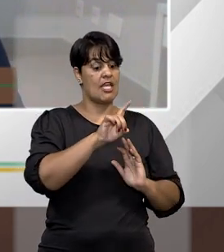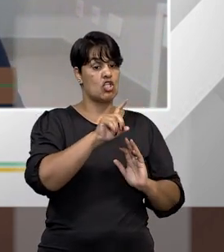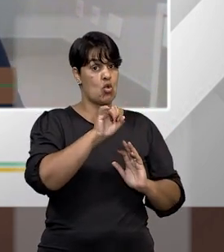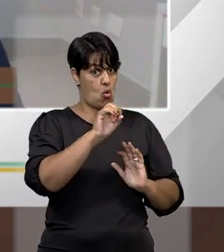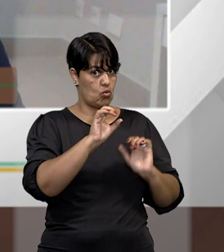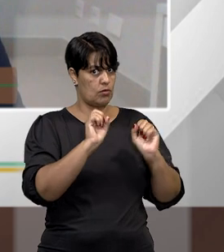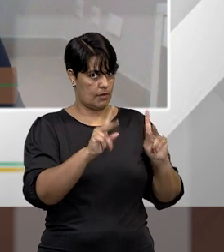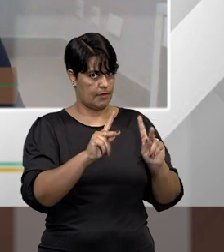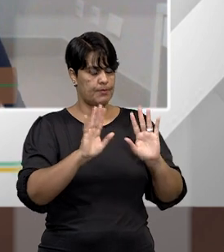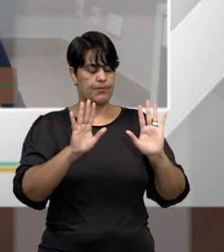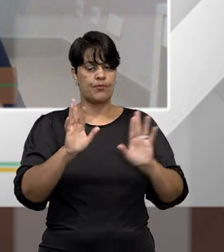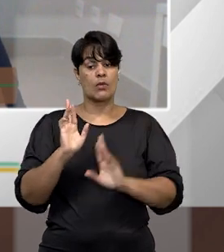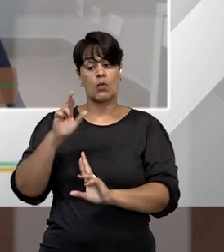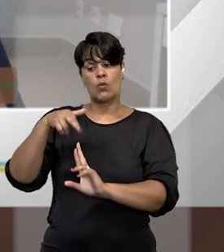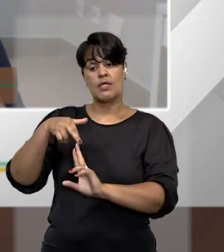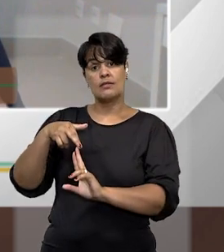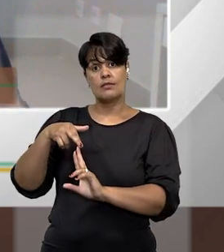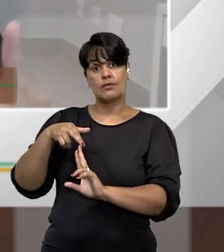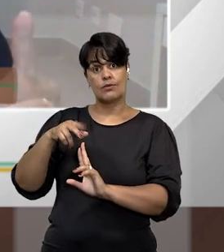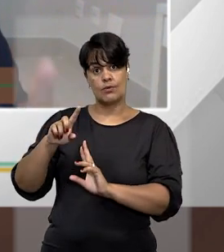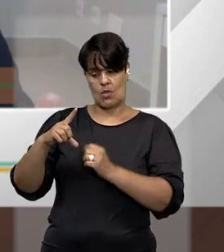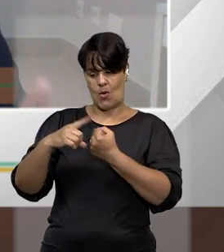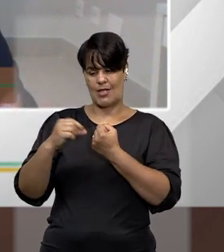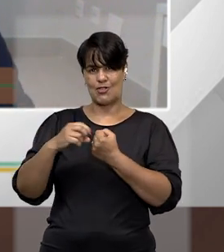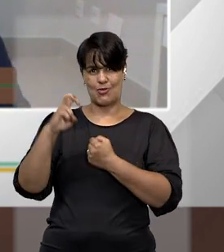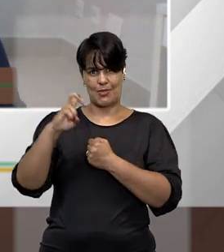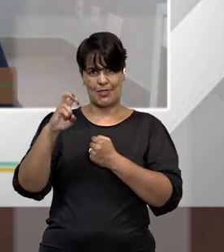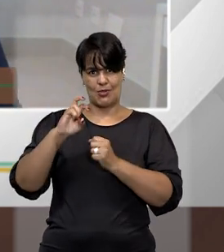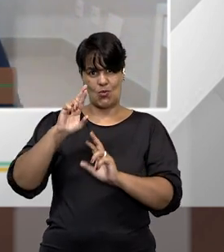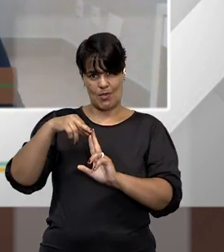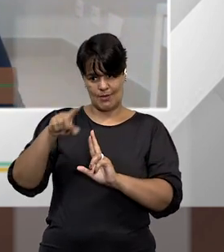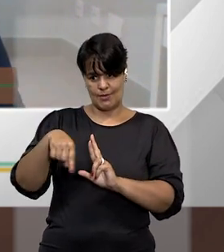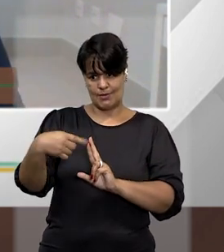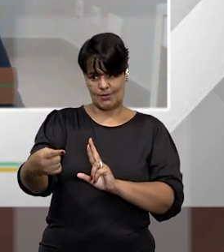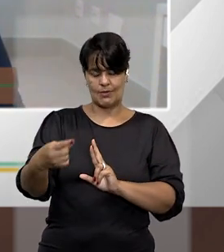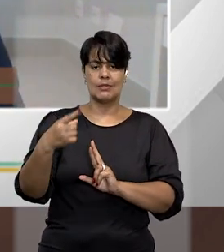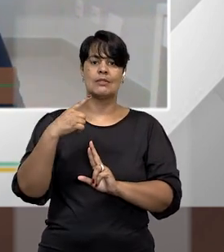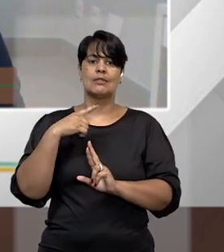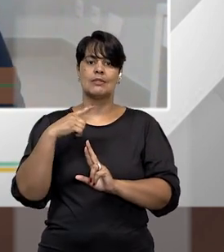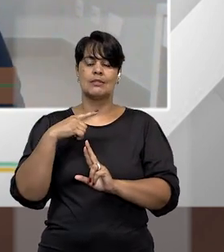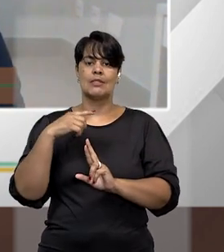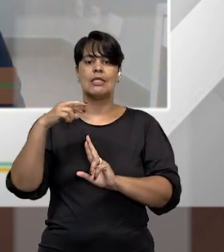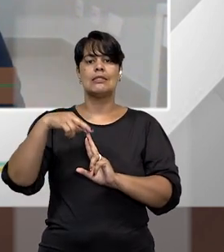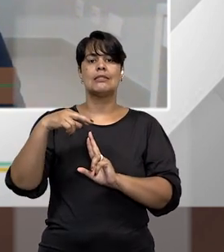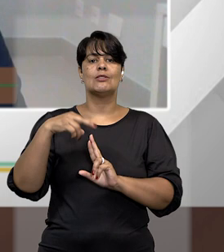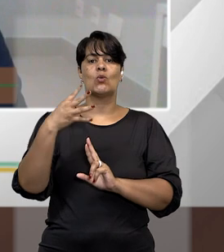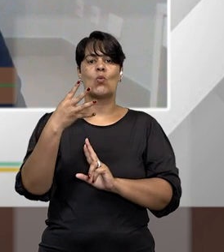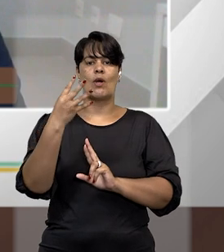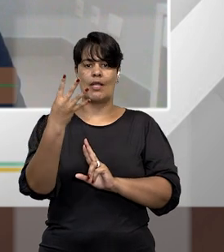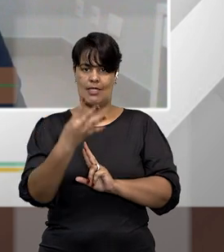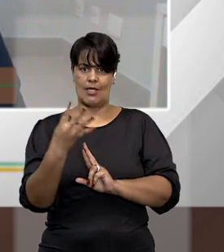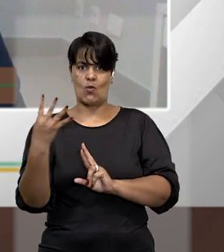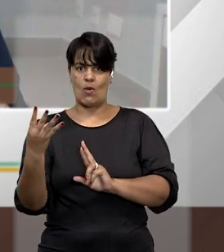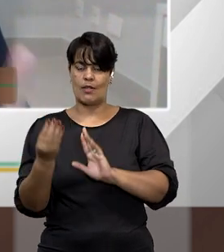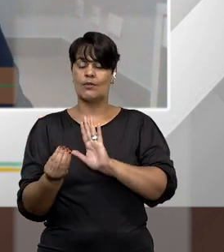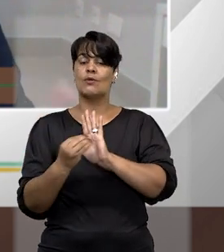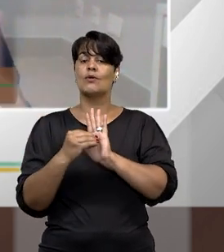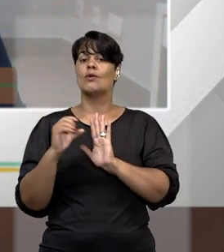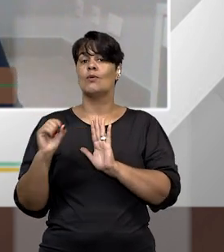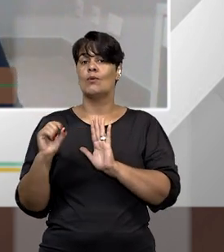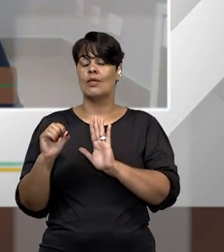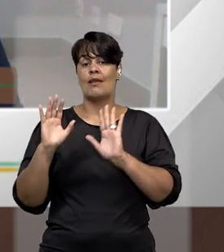Constituição Federal expressamente menciona o artigo 5º, inciso 44, que constitui crime inafiançável e